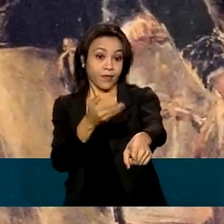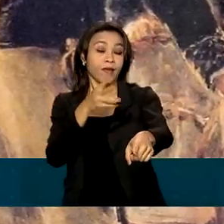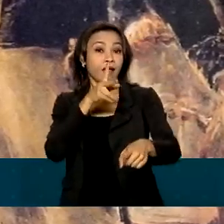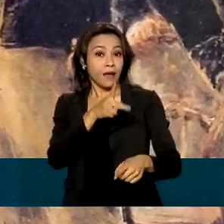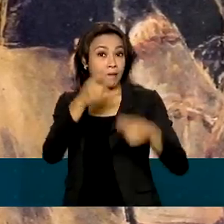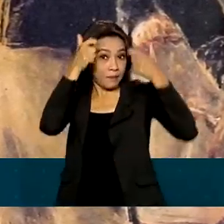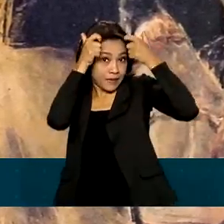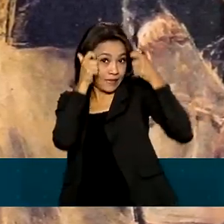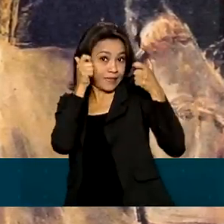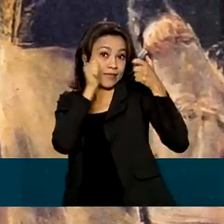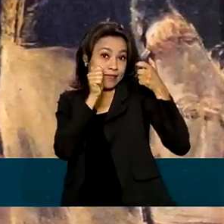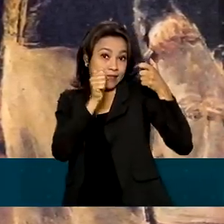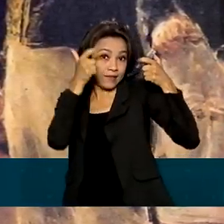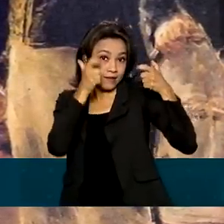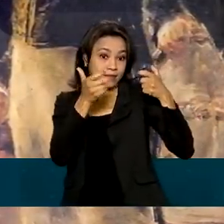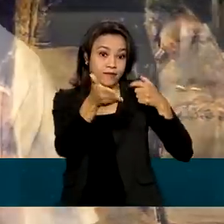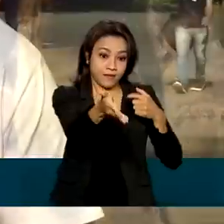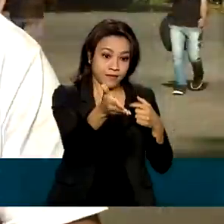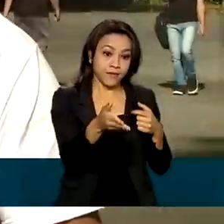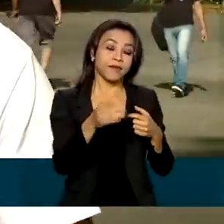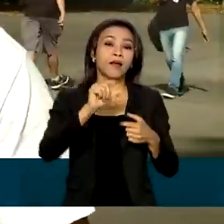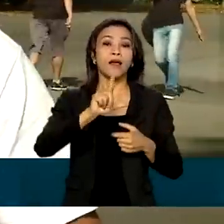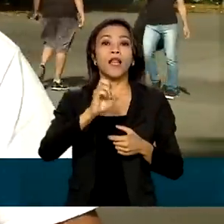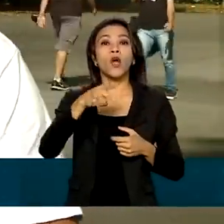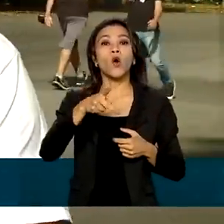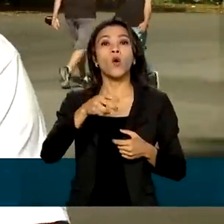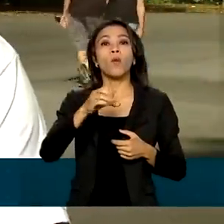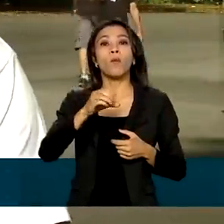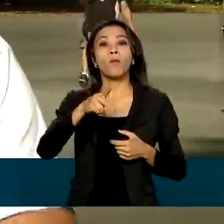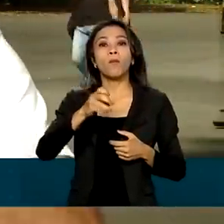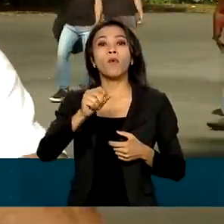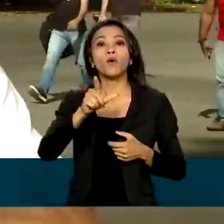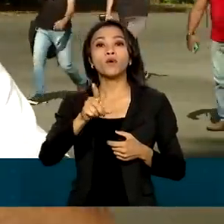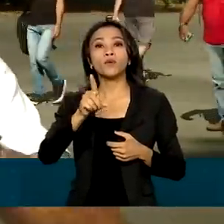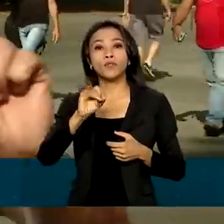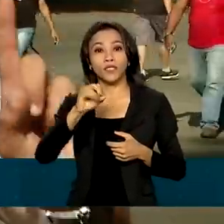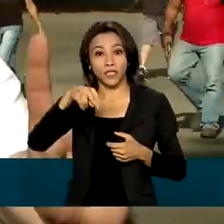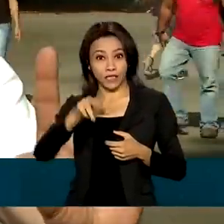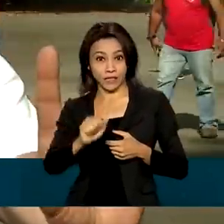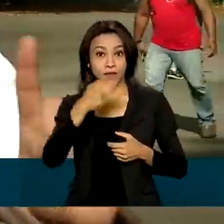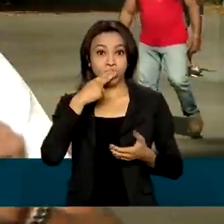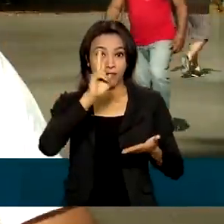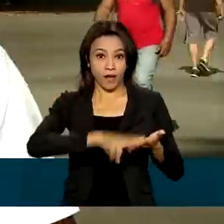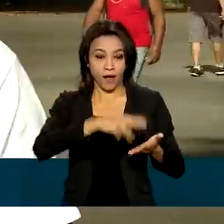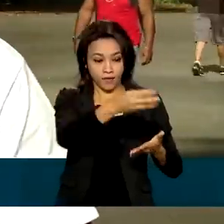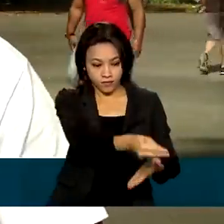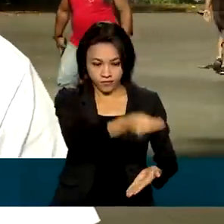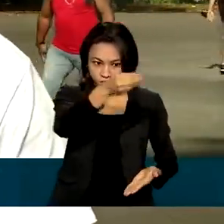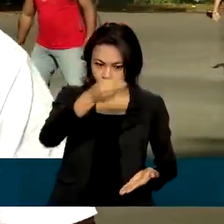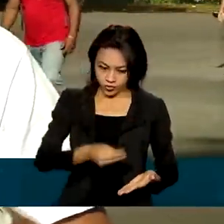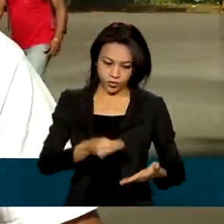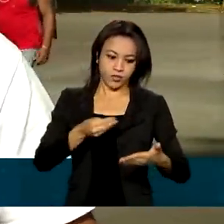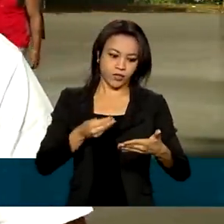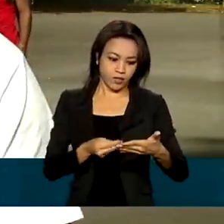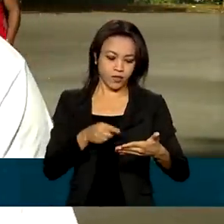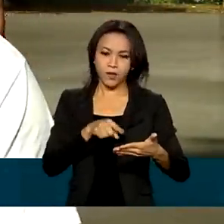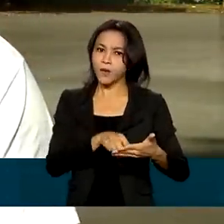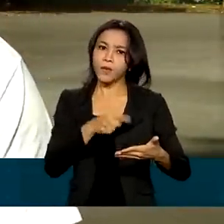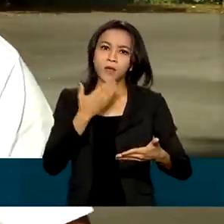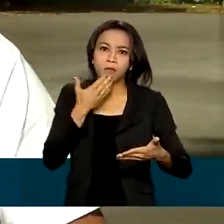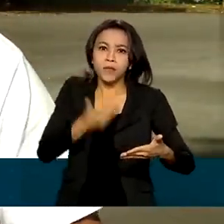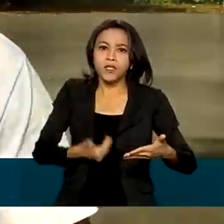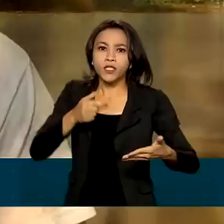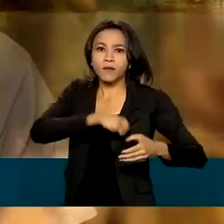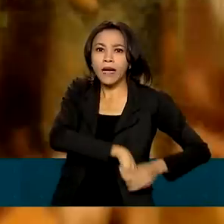Rio de Janeiro, junto com José Bonifácio. É dela uma das cartas que chega a Dom Pedro lá no Ipiranga, sugerindo a